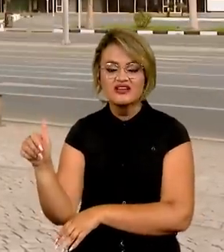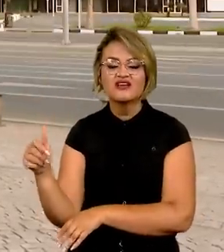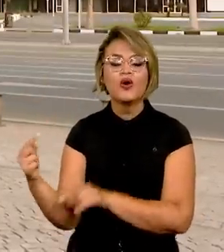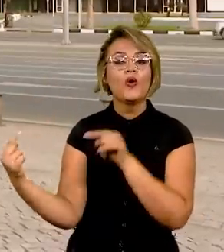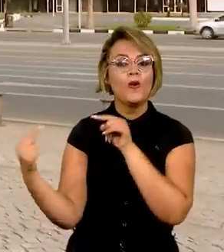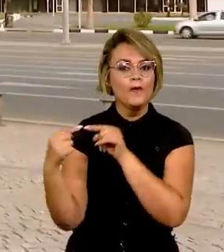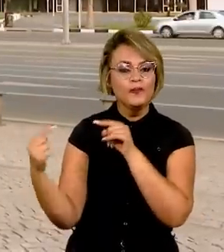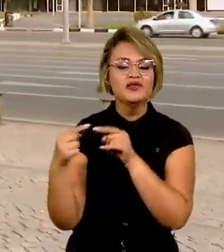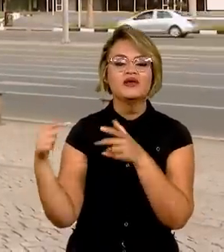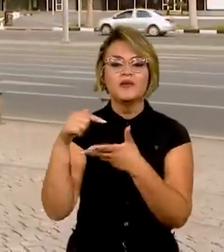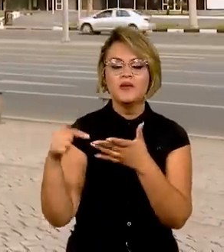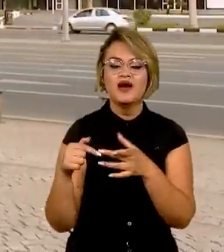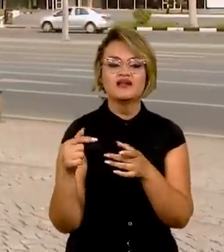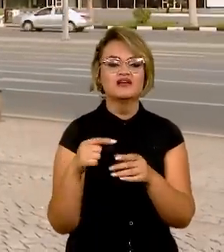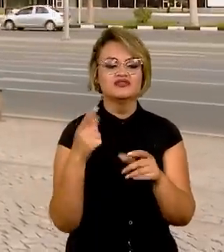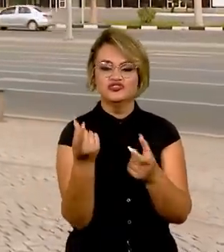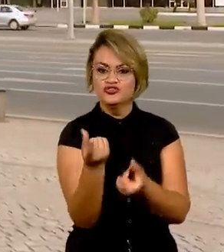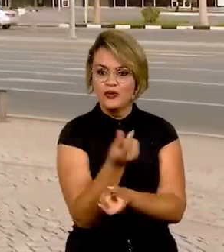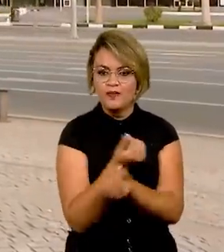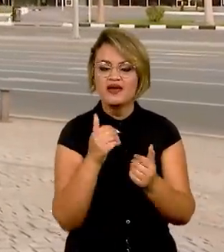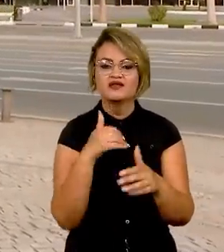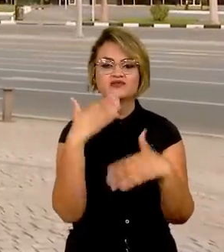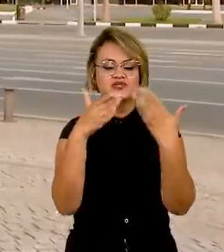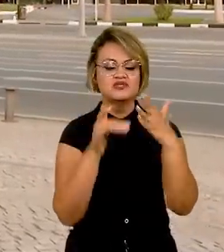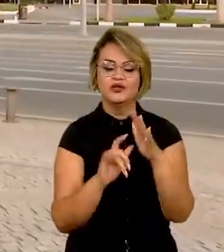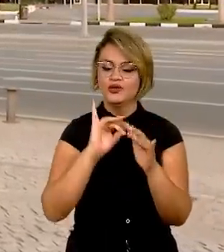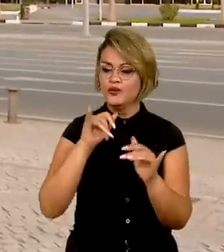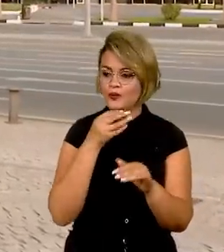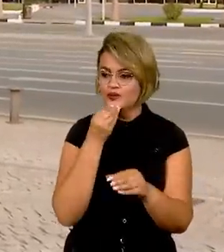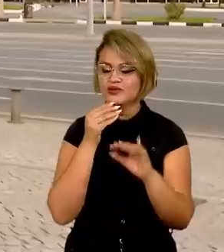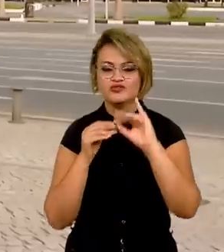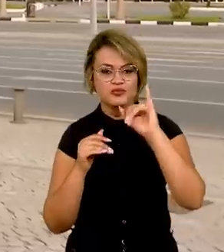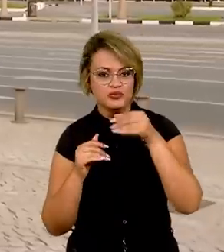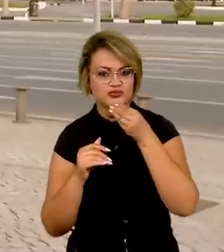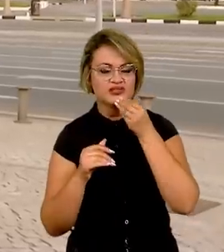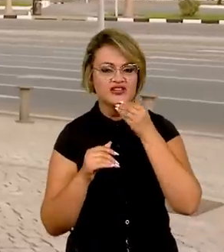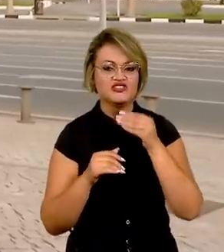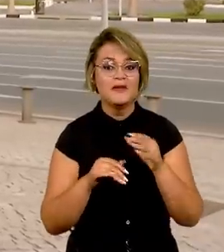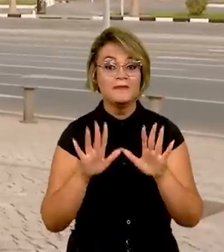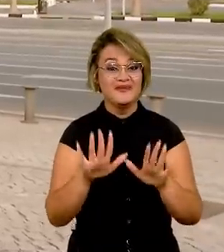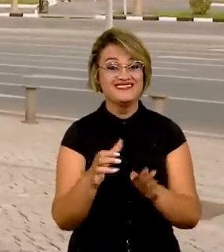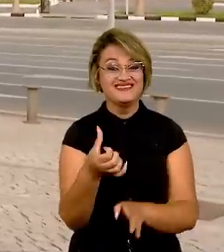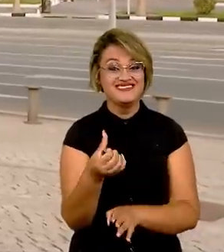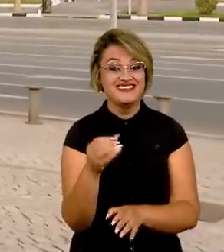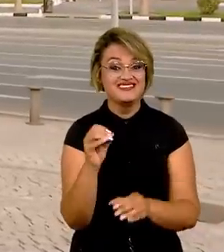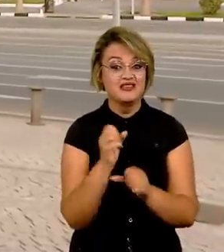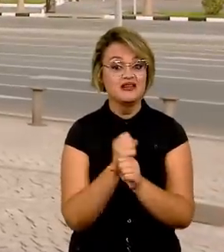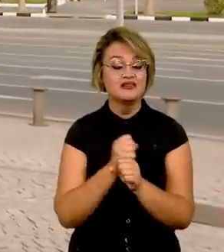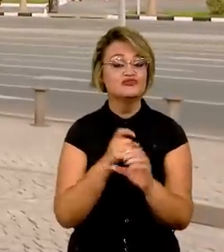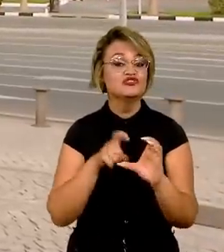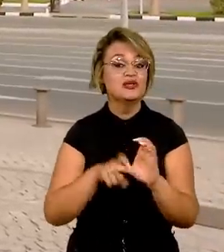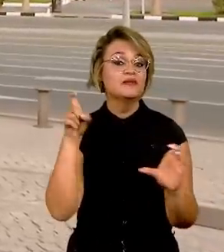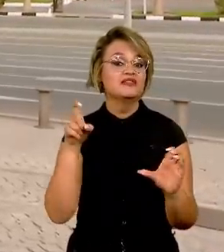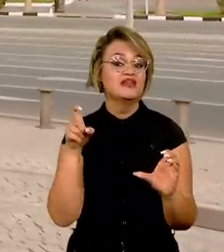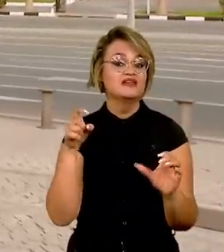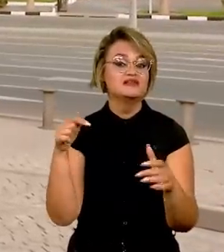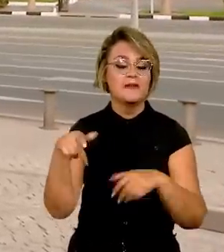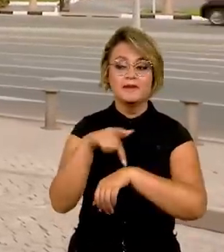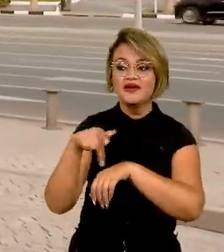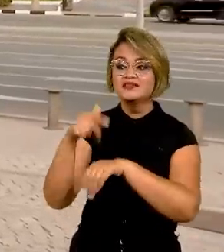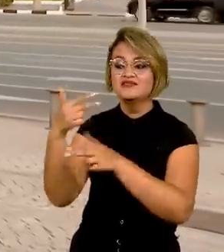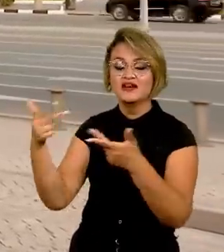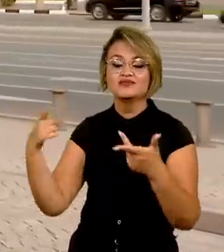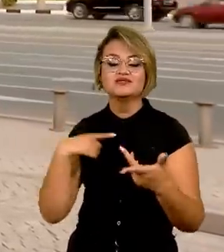sentido em termos de comércio, crescimento, oportunidades. Mas depois de cerca de 60 anos de independência de tantos países